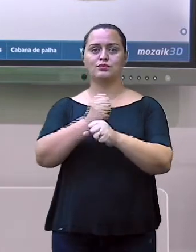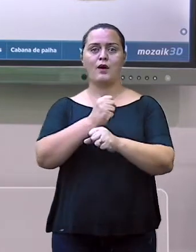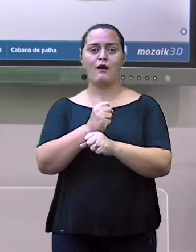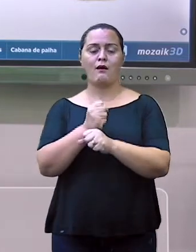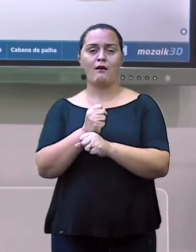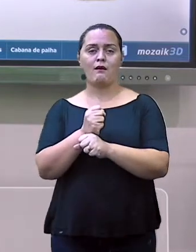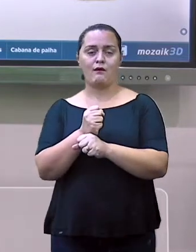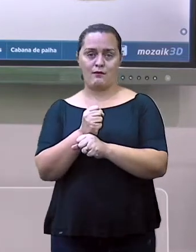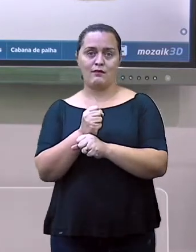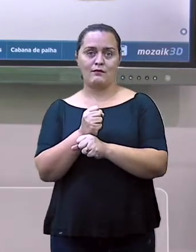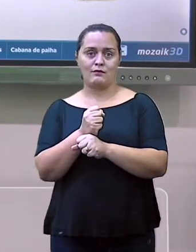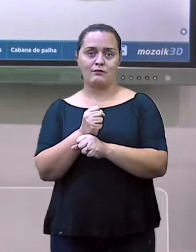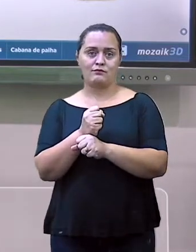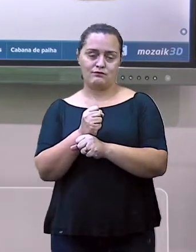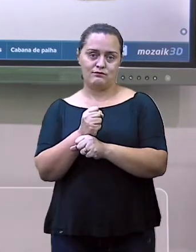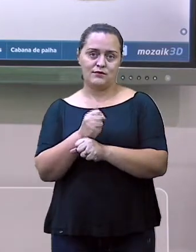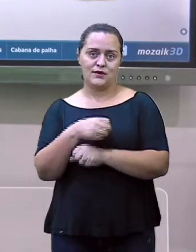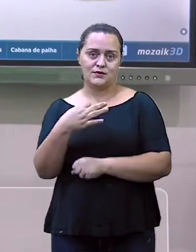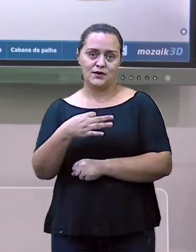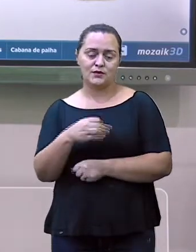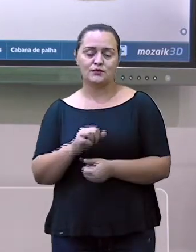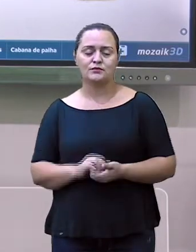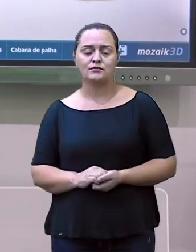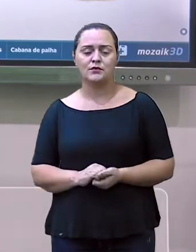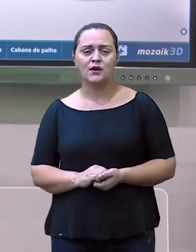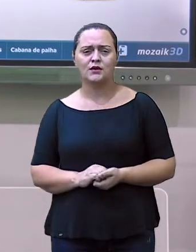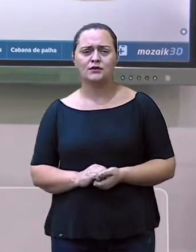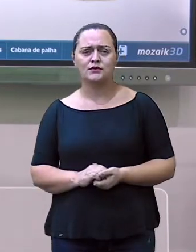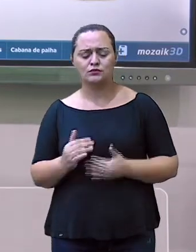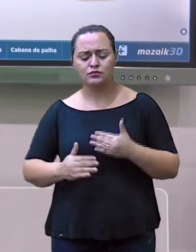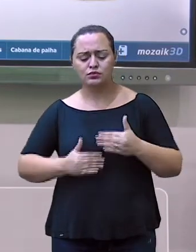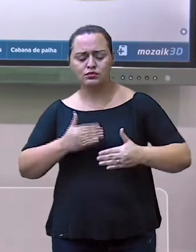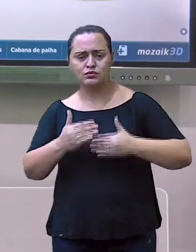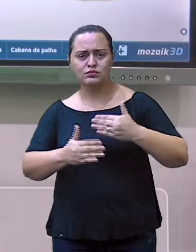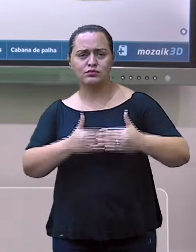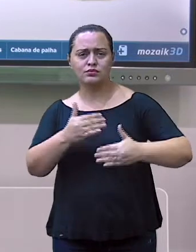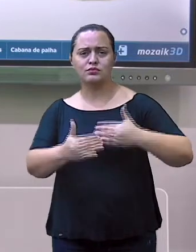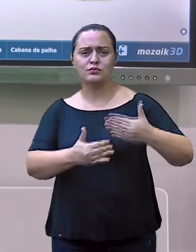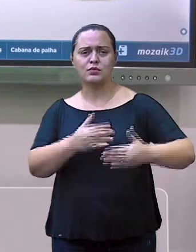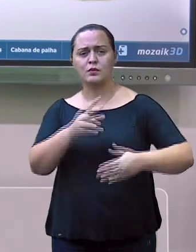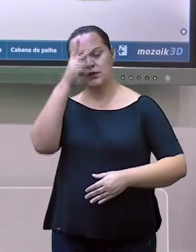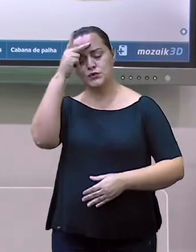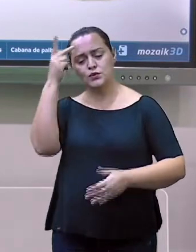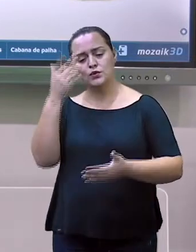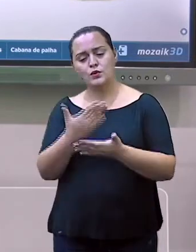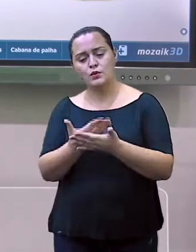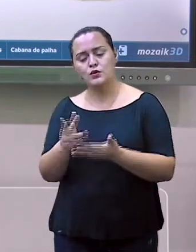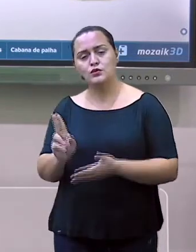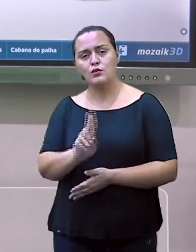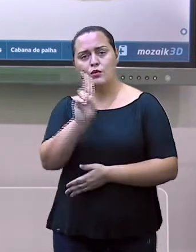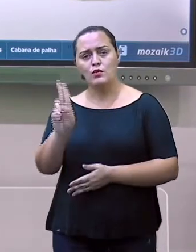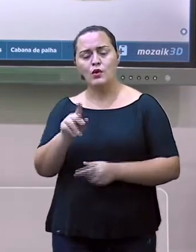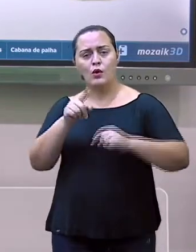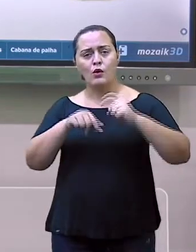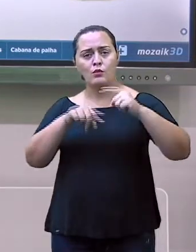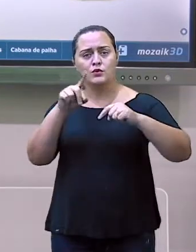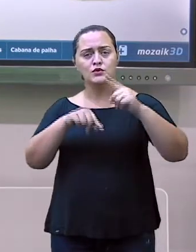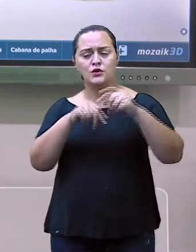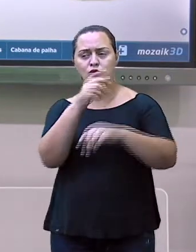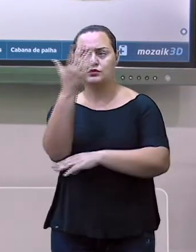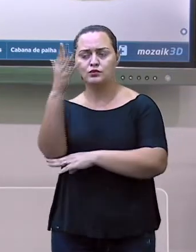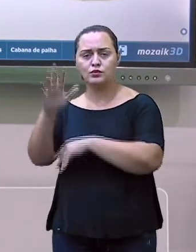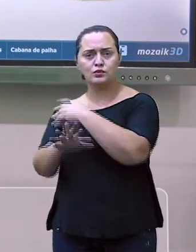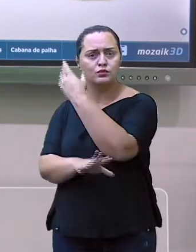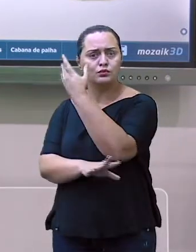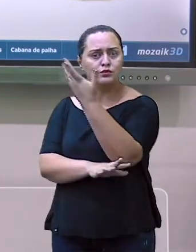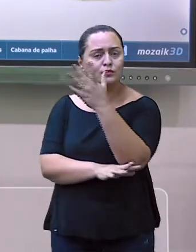Com o tempo, os seres humanos aprenderam a usar melhor os elementos da natureza para construir suas moradias. Eles inventaram